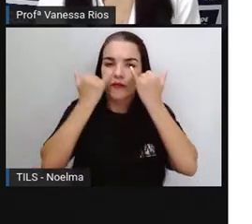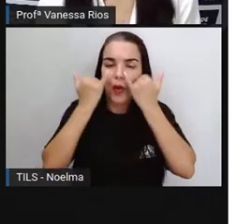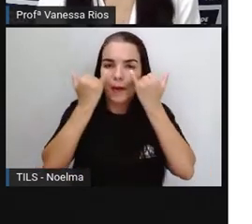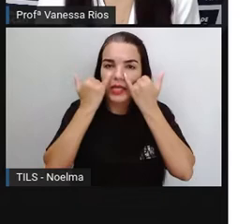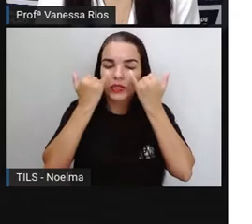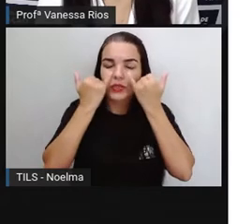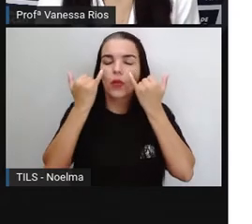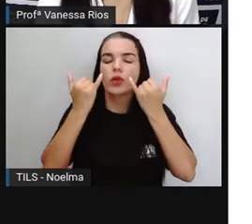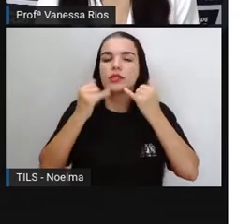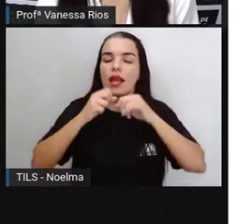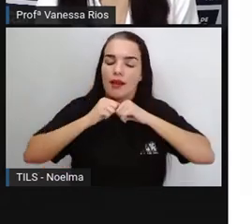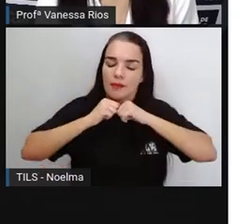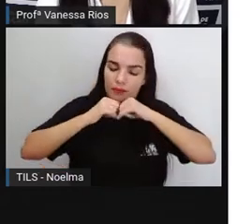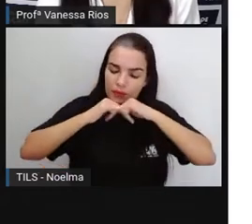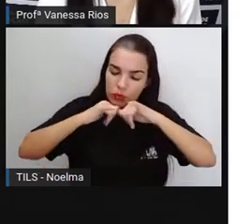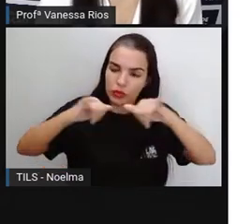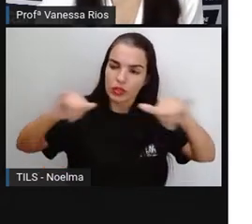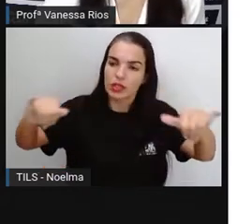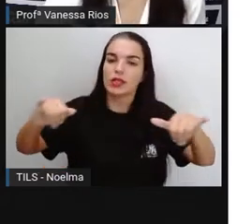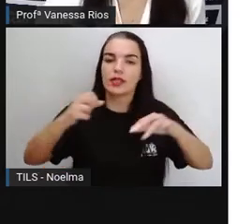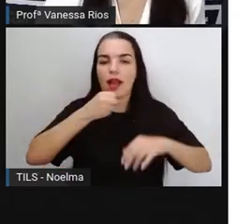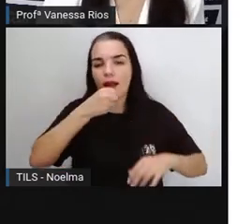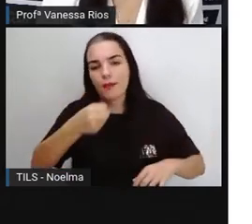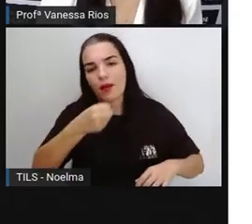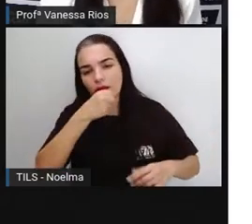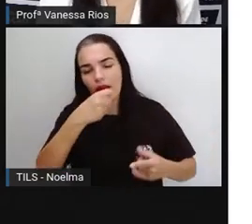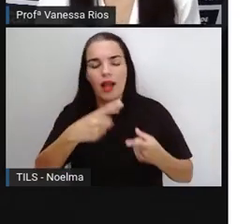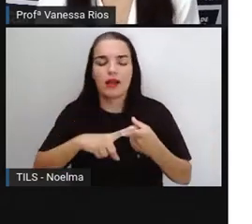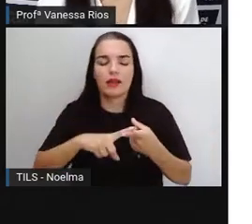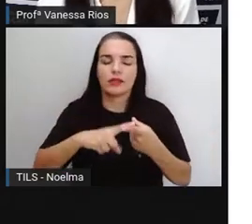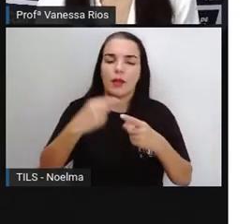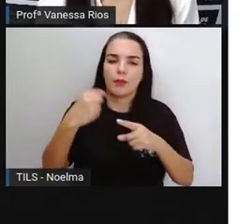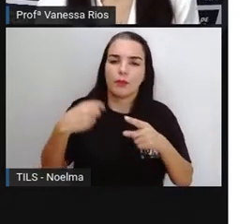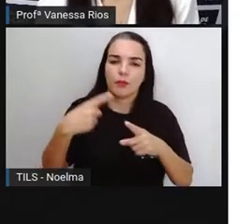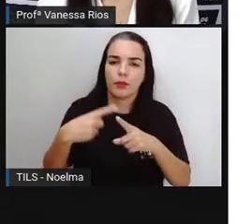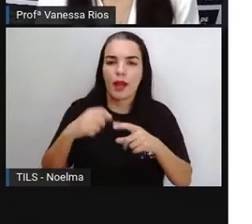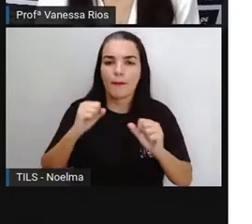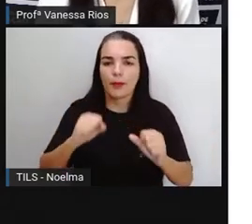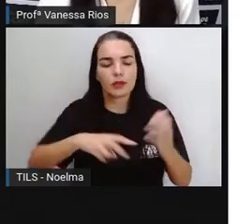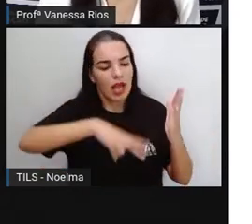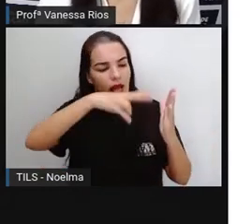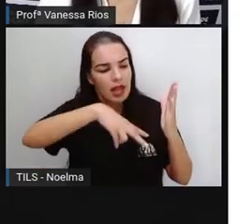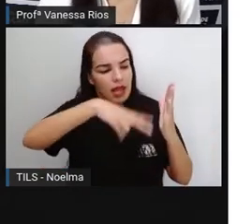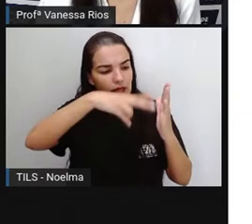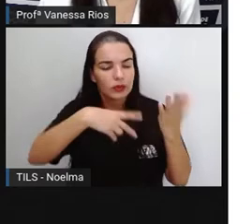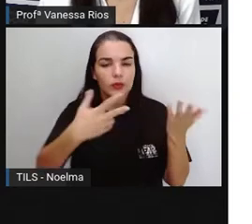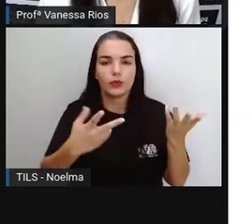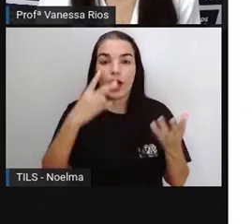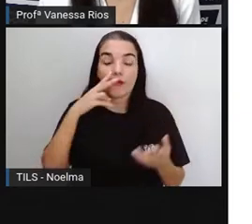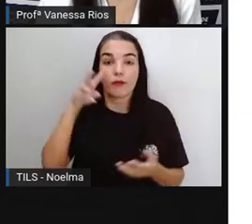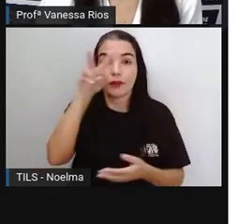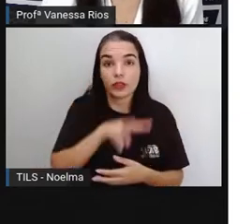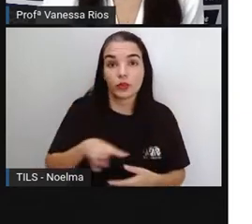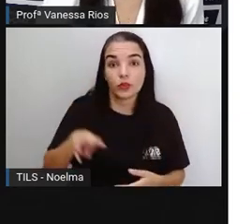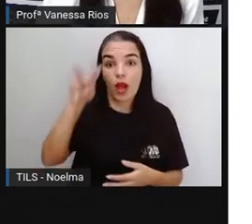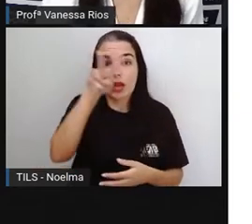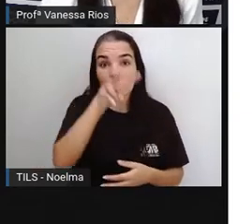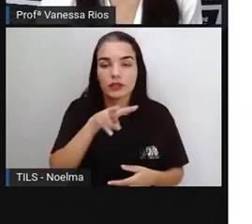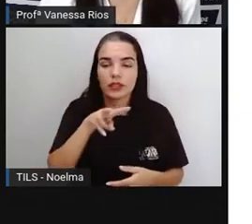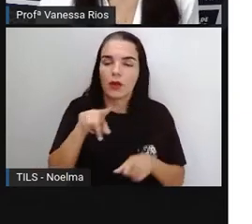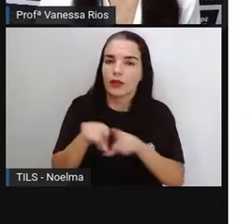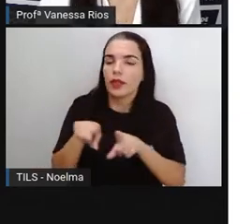contato com esses gêneros textuais, através da leitura, da observação, da visualização ou também da